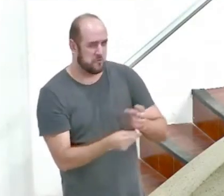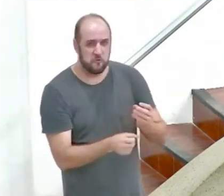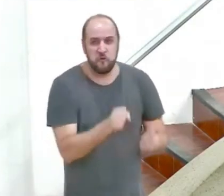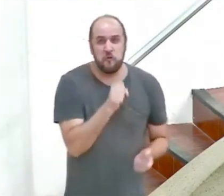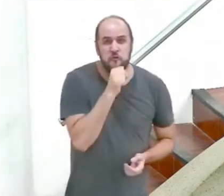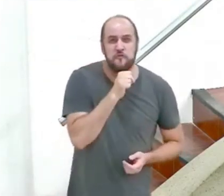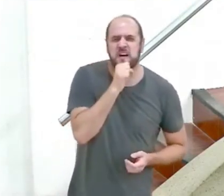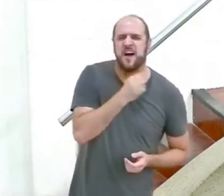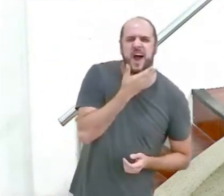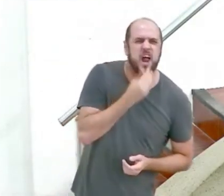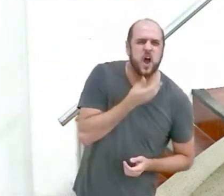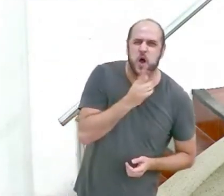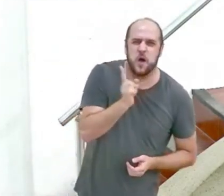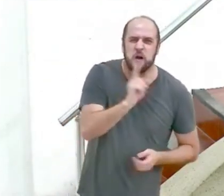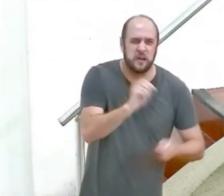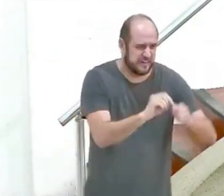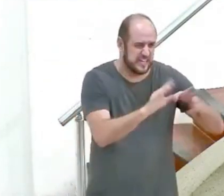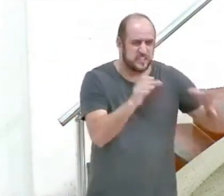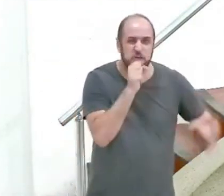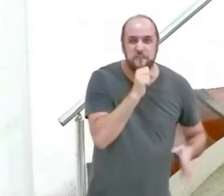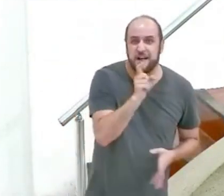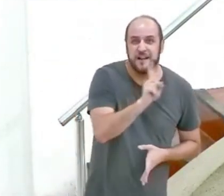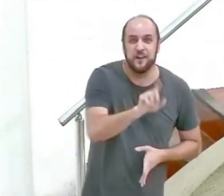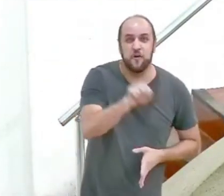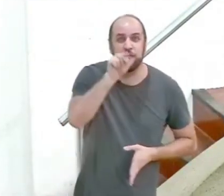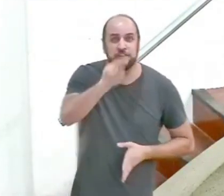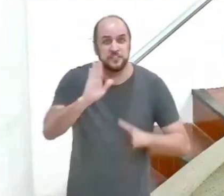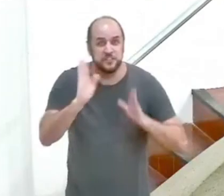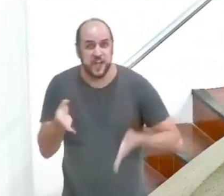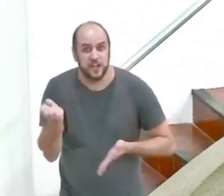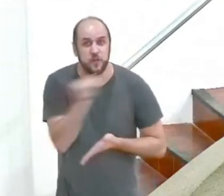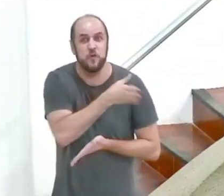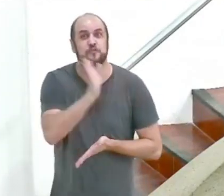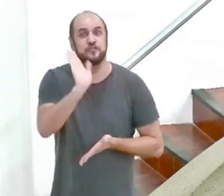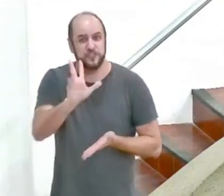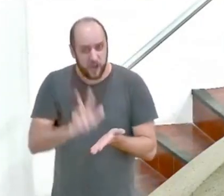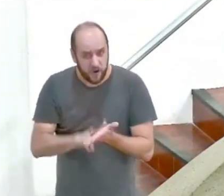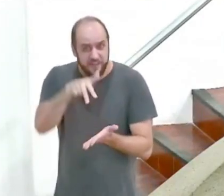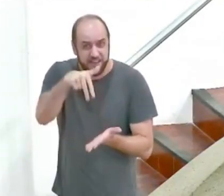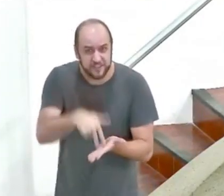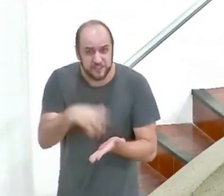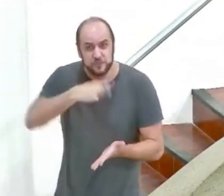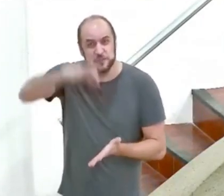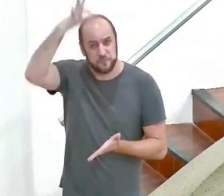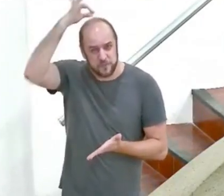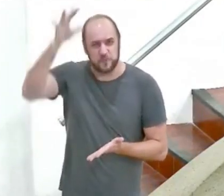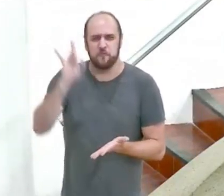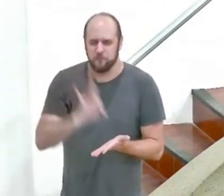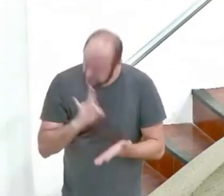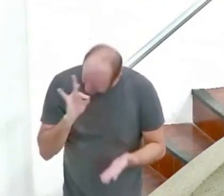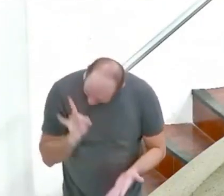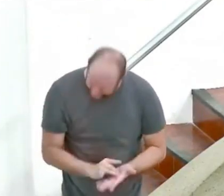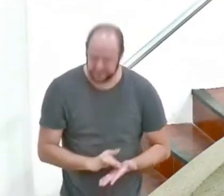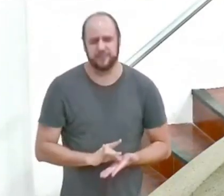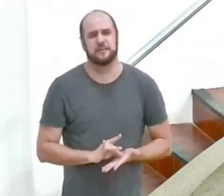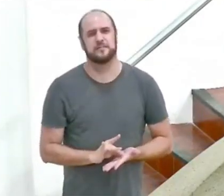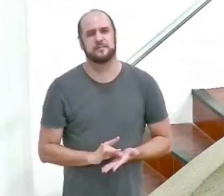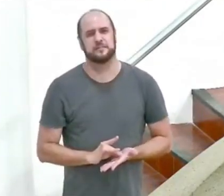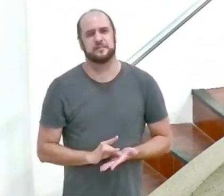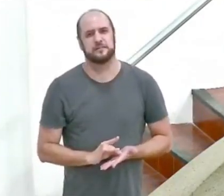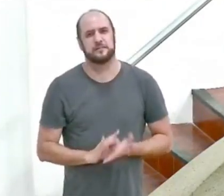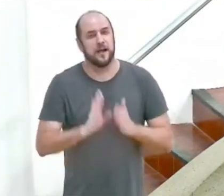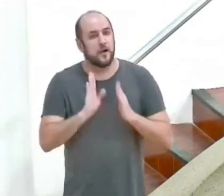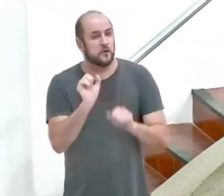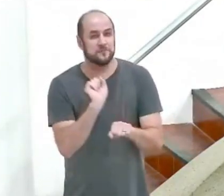criação você pertence a nova criação você já ressuscitou espiritualmente mas verdadeiramente realmente você só